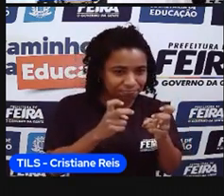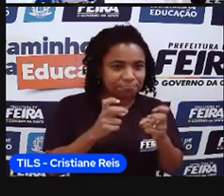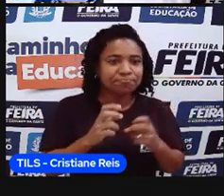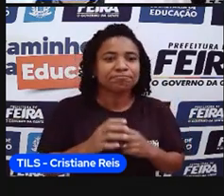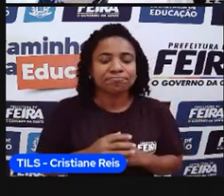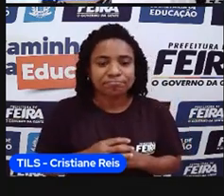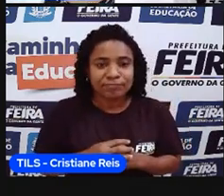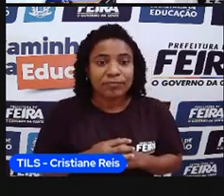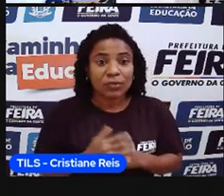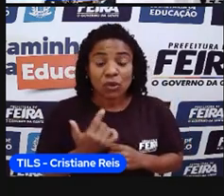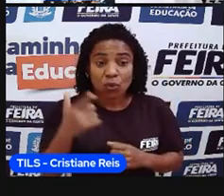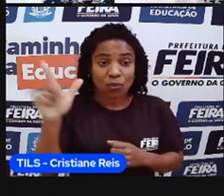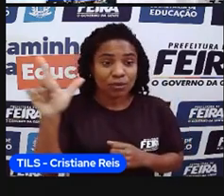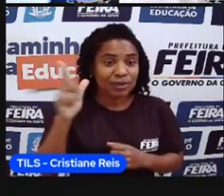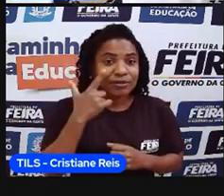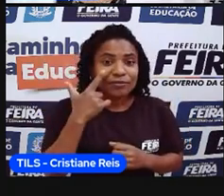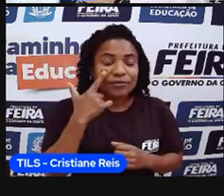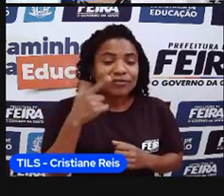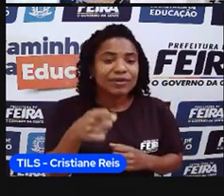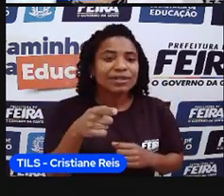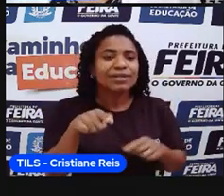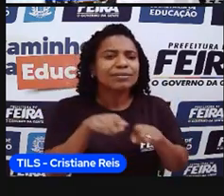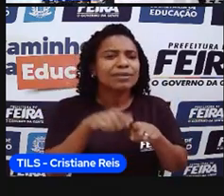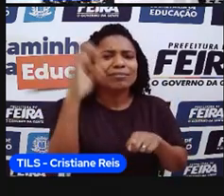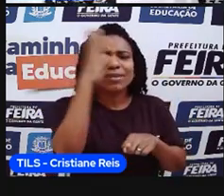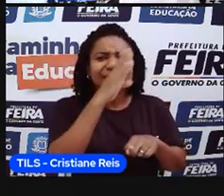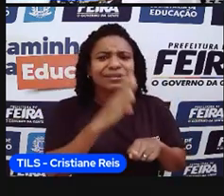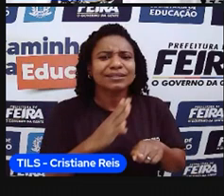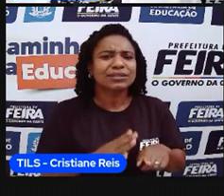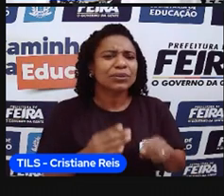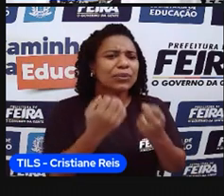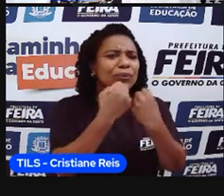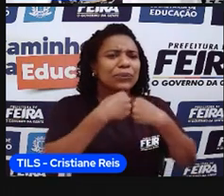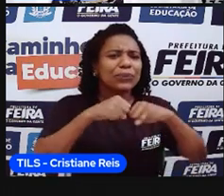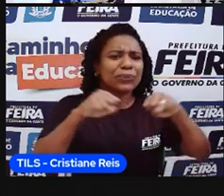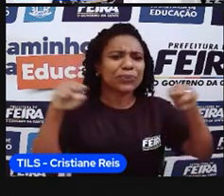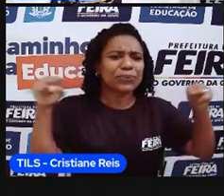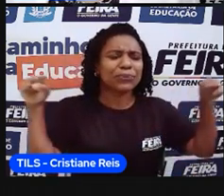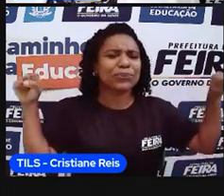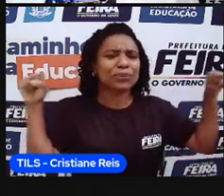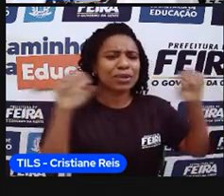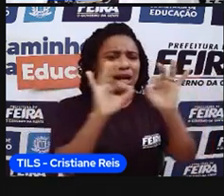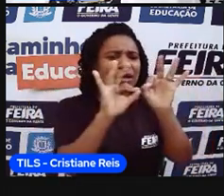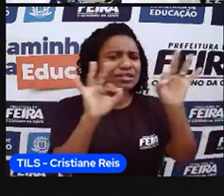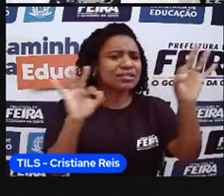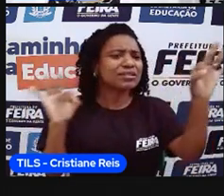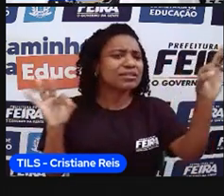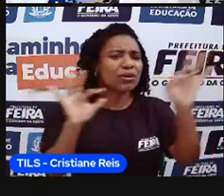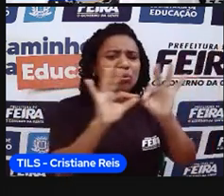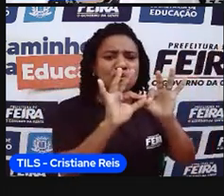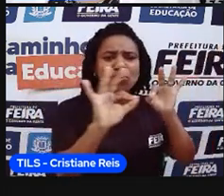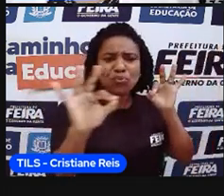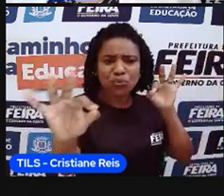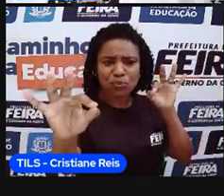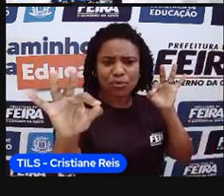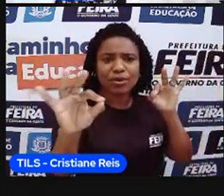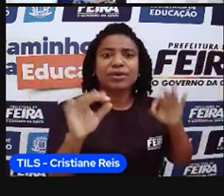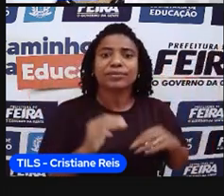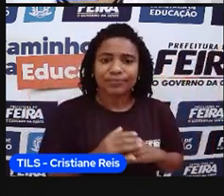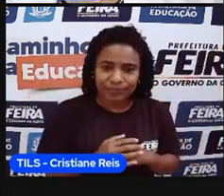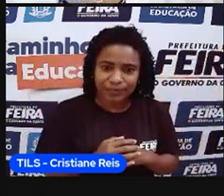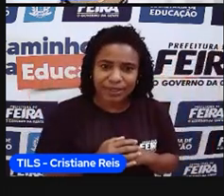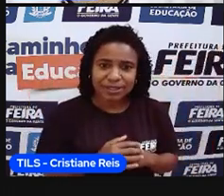de hoje é a extensão, né? Territorial brasileira. Aqui eu destaquei pra vocês, né? A palavra atual,